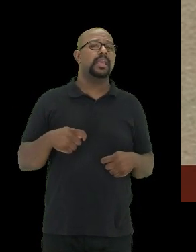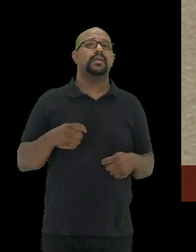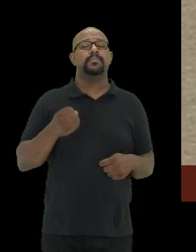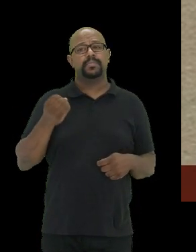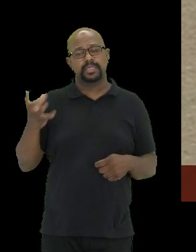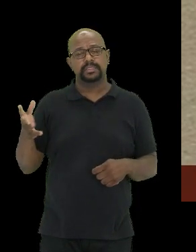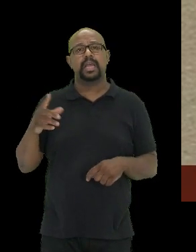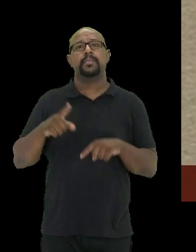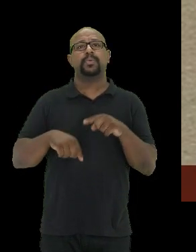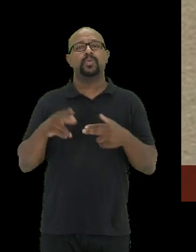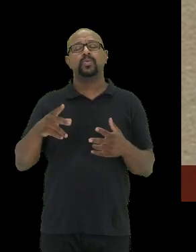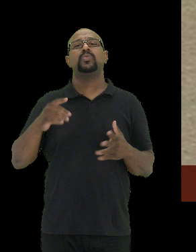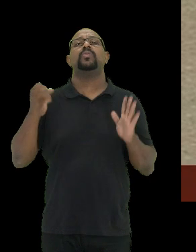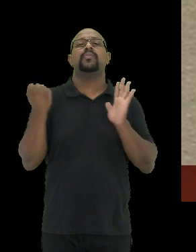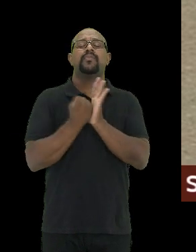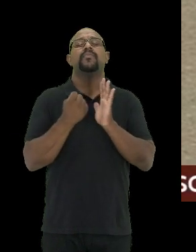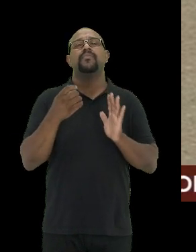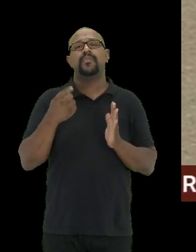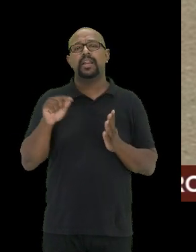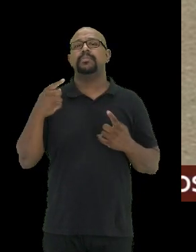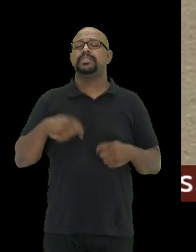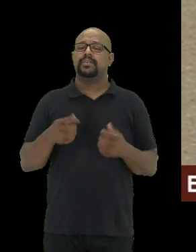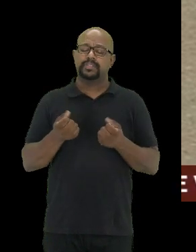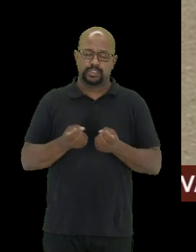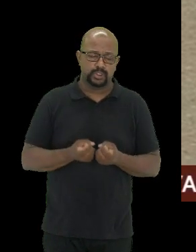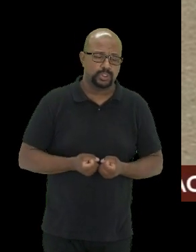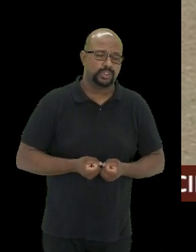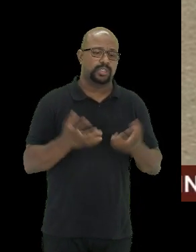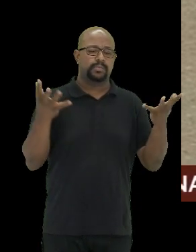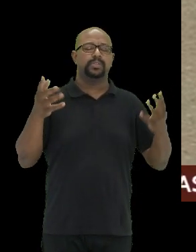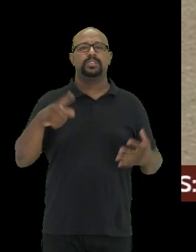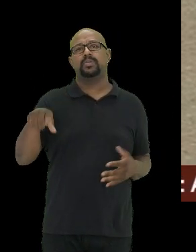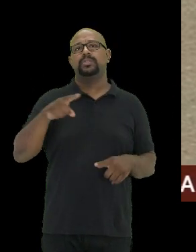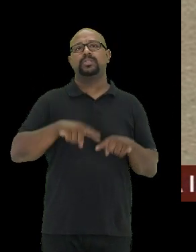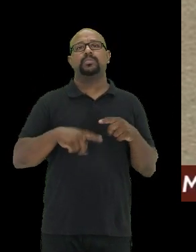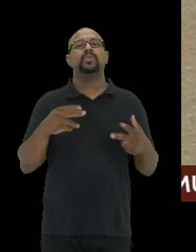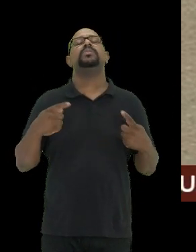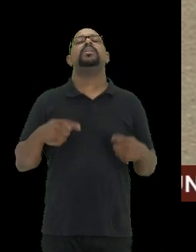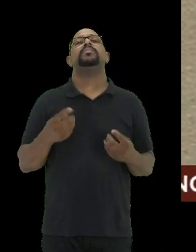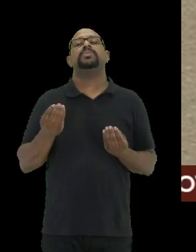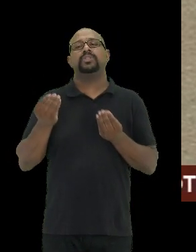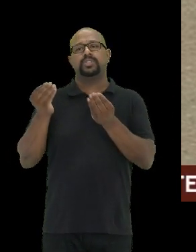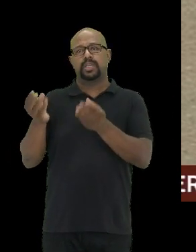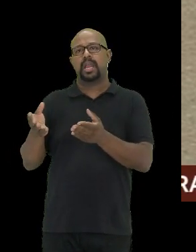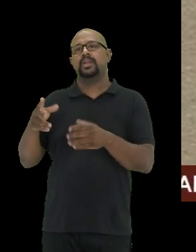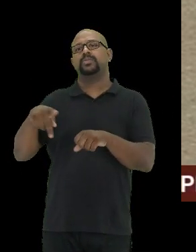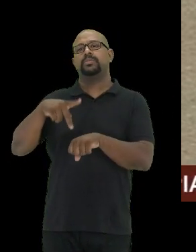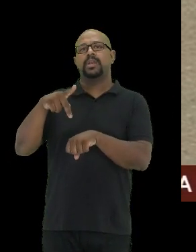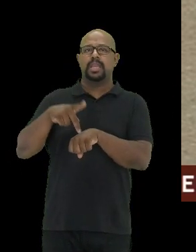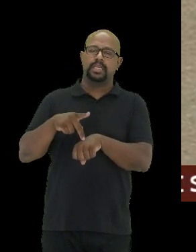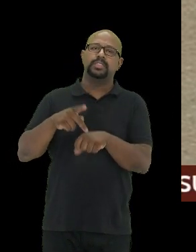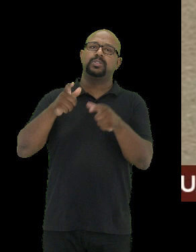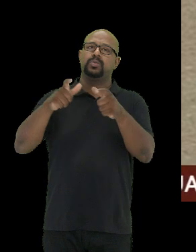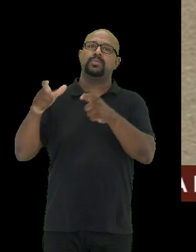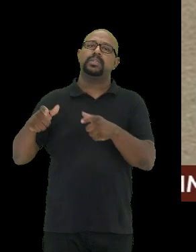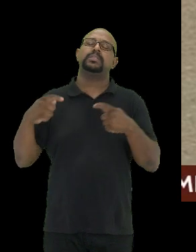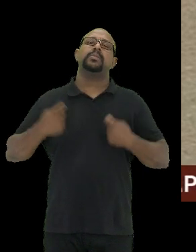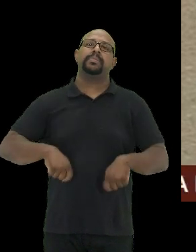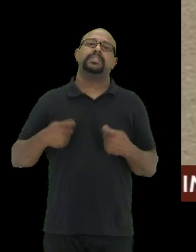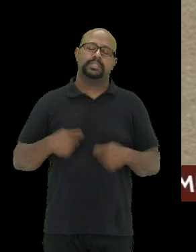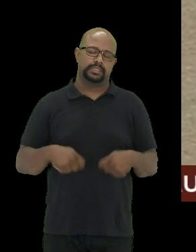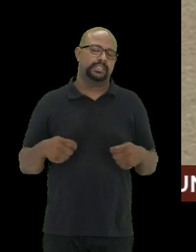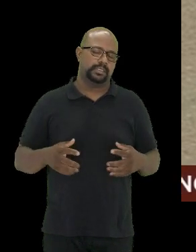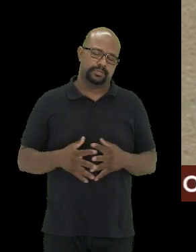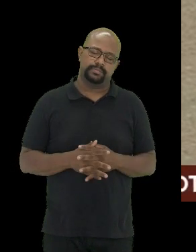produtos validados, você tem que fazer a distribuição desses produtos e tem que chegar nos países e nas comunidades que estão precisando.